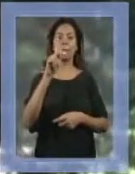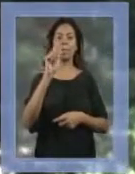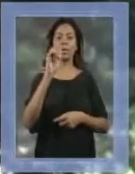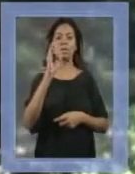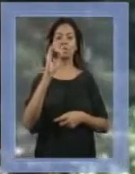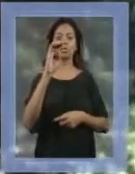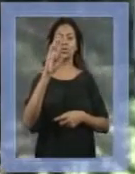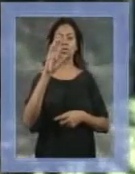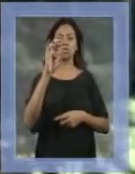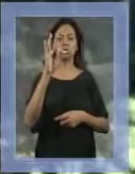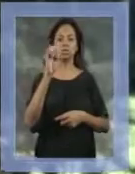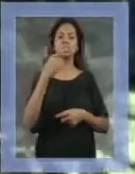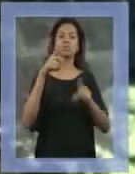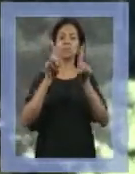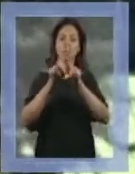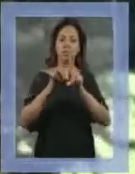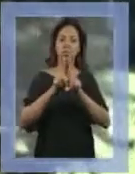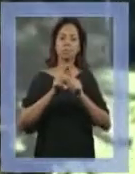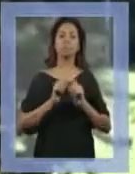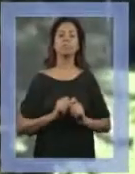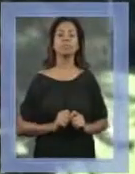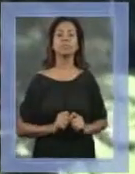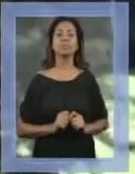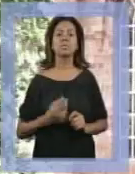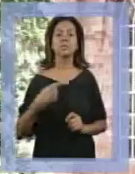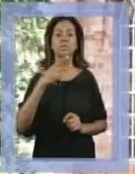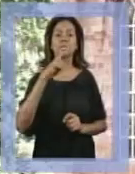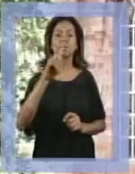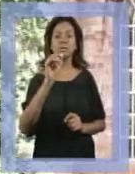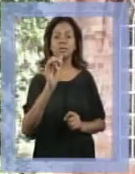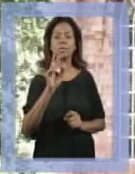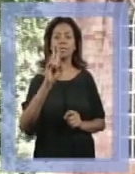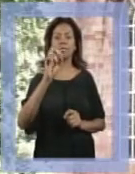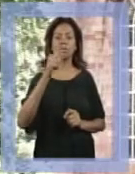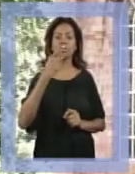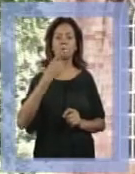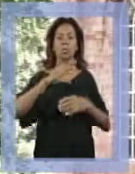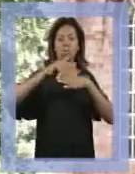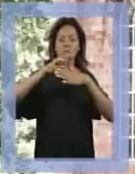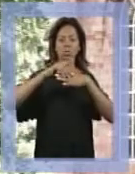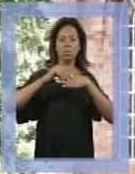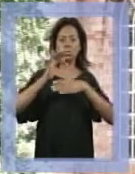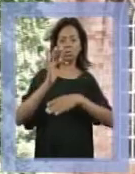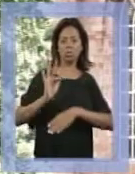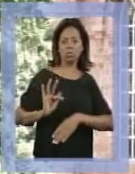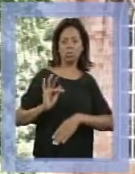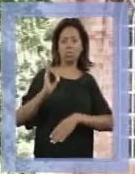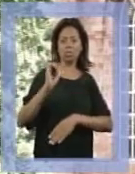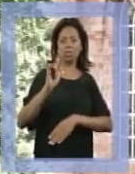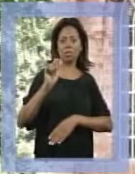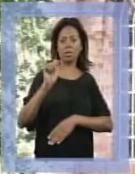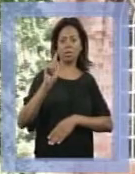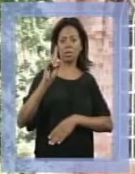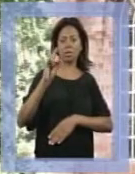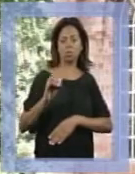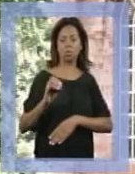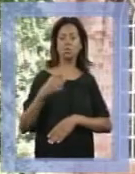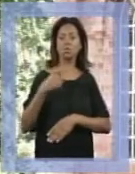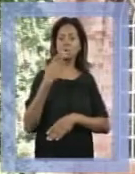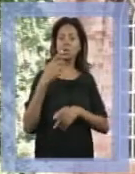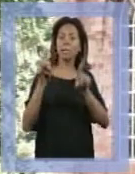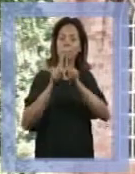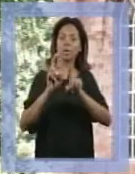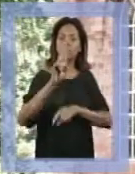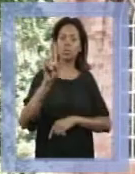também a transmissão predomina pela via parenteral. Esse vírus causa uma doença no fígado. Em algumas situações,